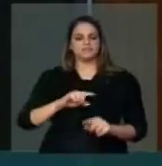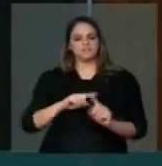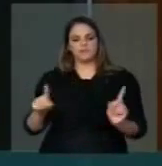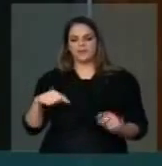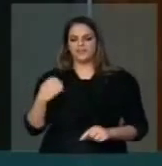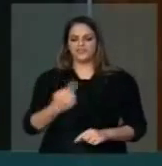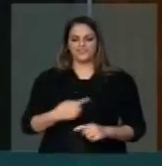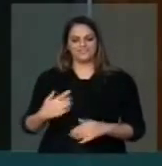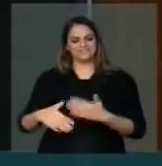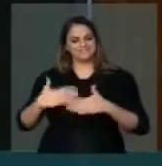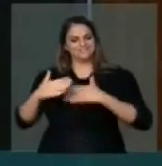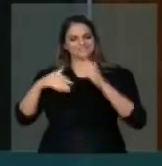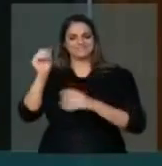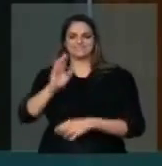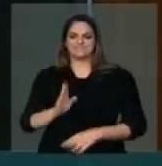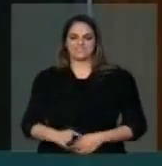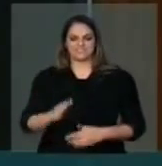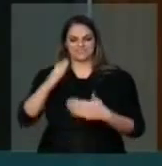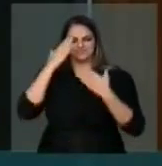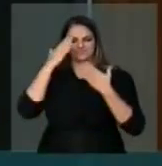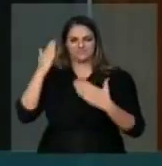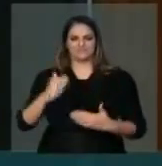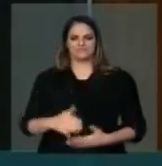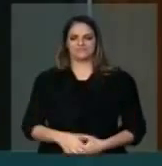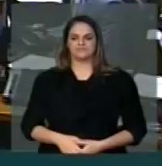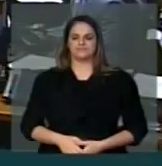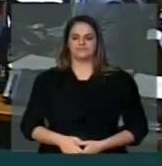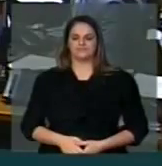infraestrutura para o nosso país. Obrigado, Sr. Presidente.